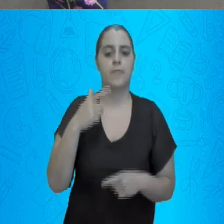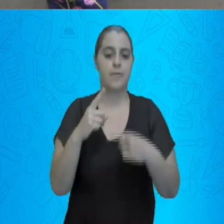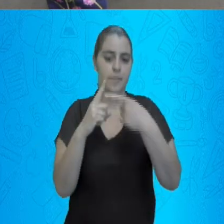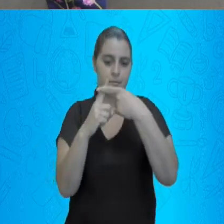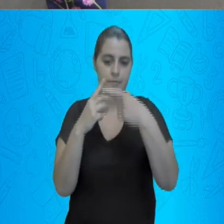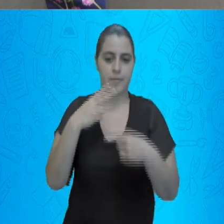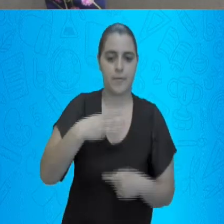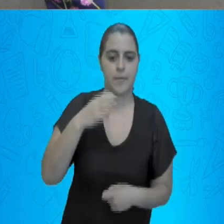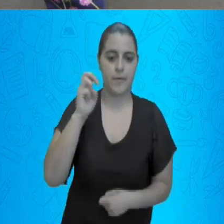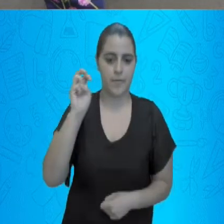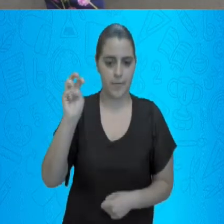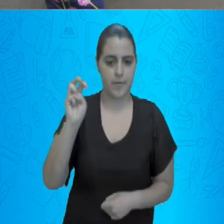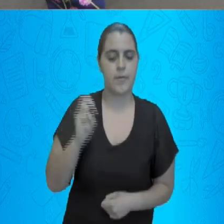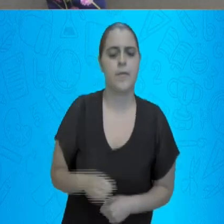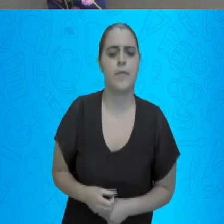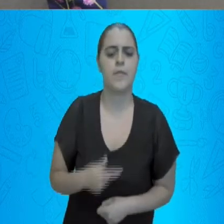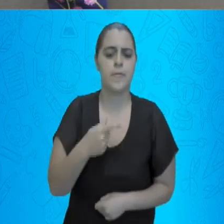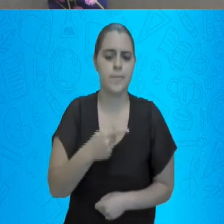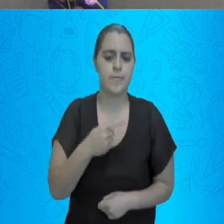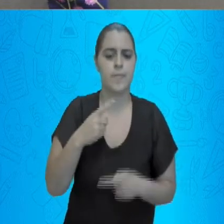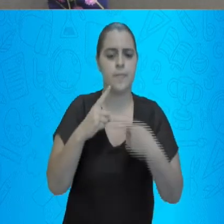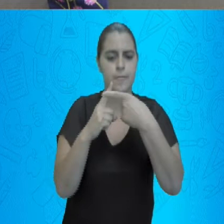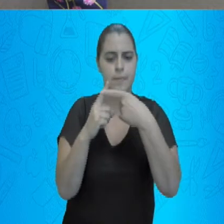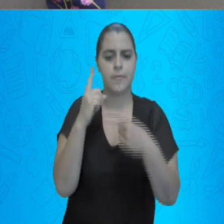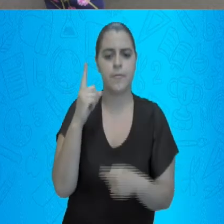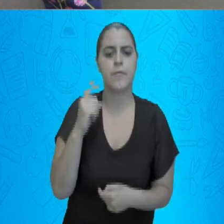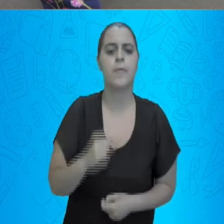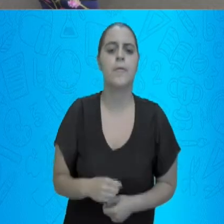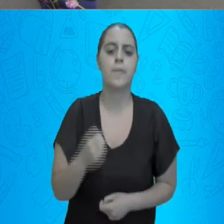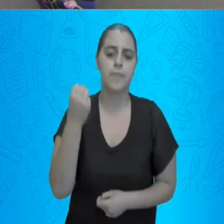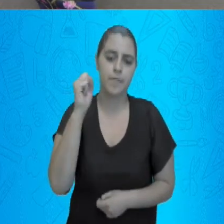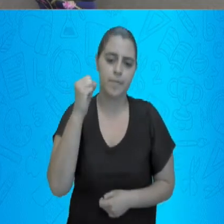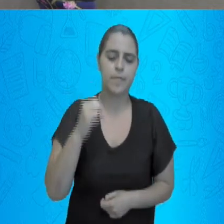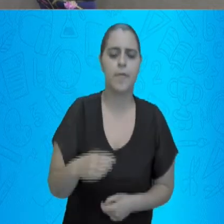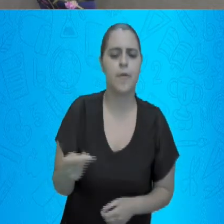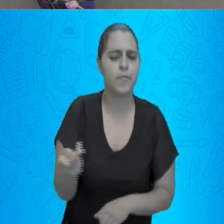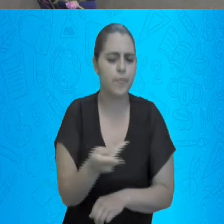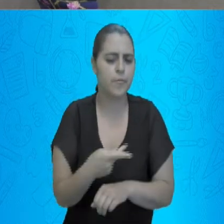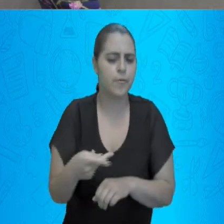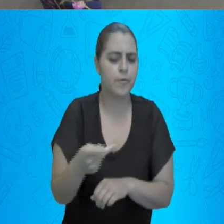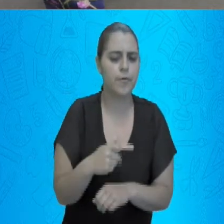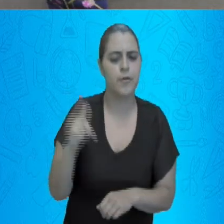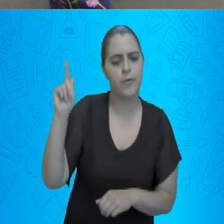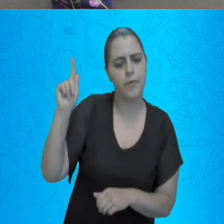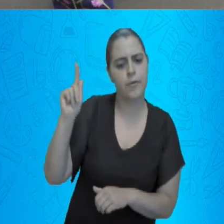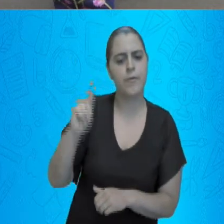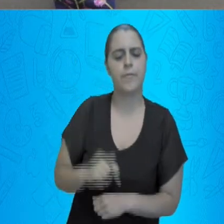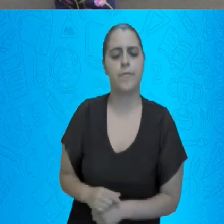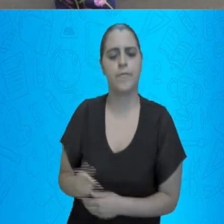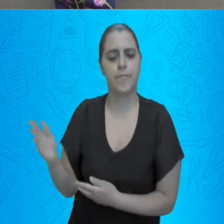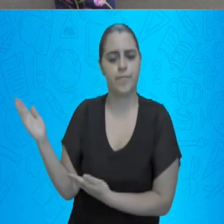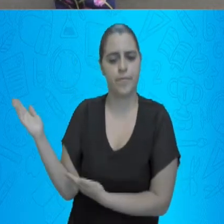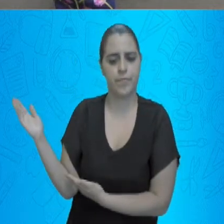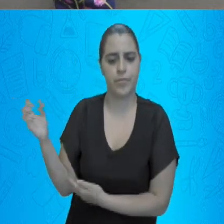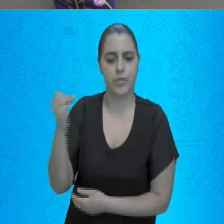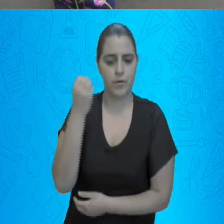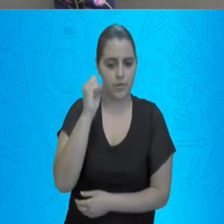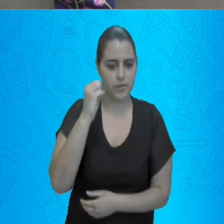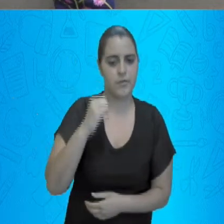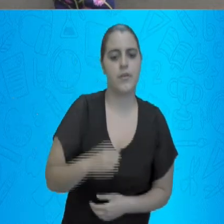5. 7 mais 1, 8. Vamos procurar onde está o G? Então, deu o número